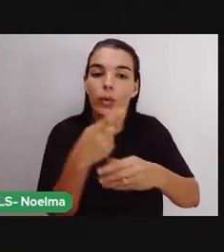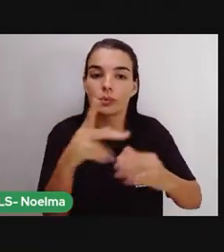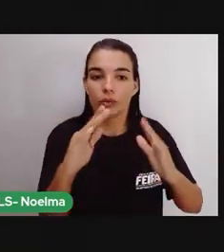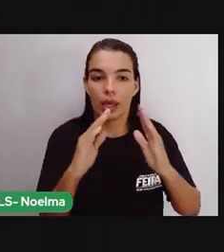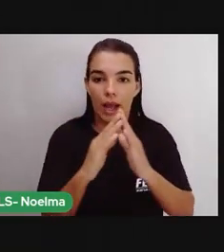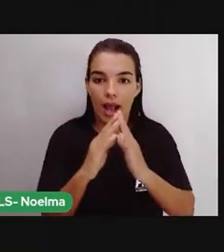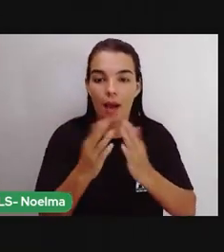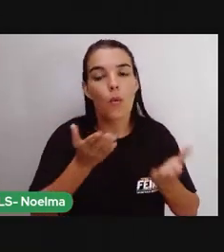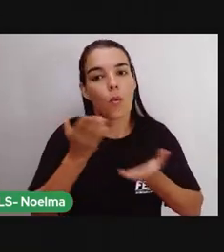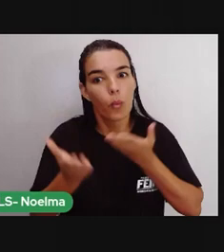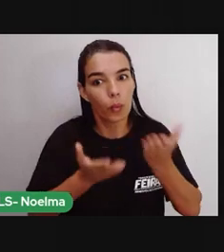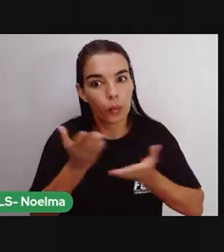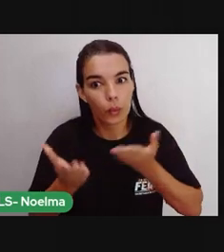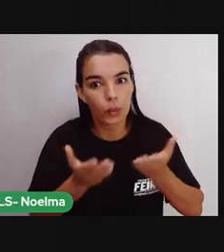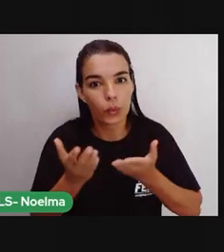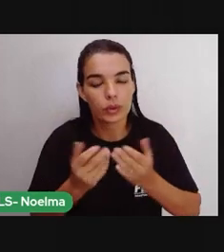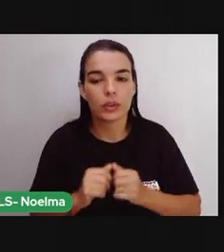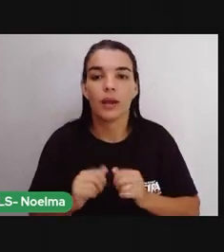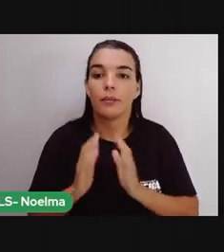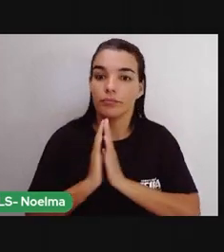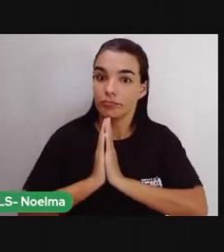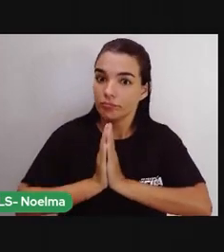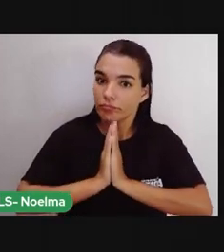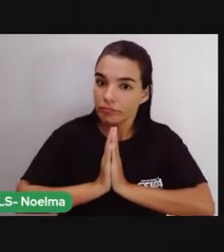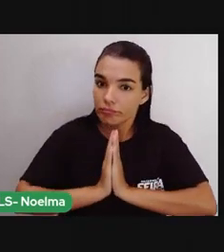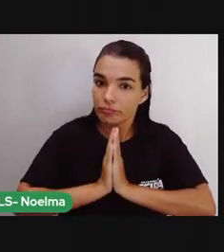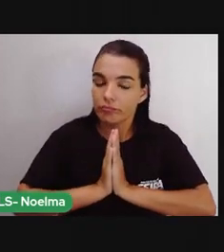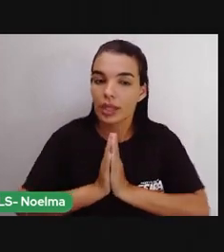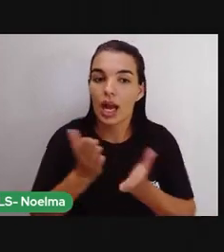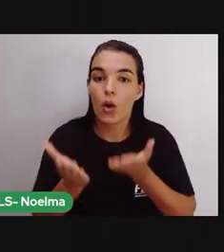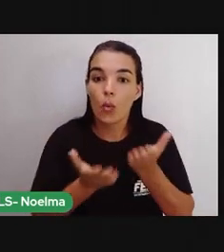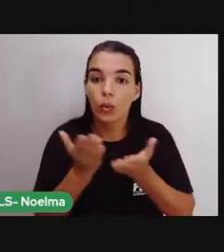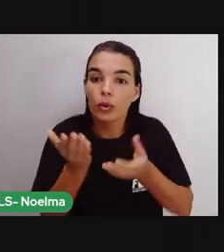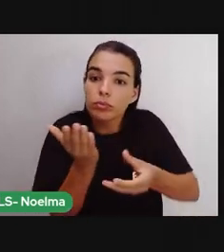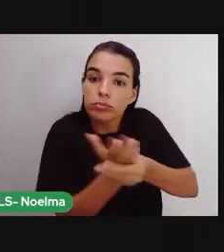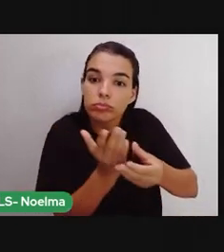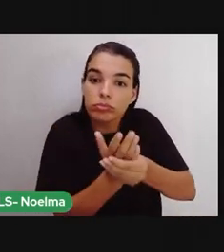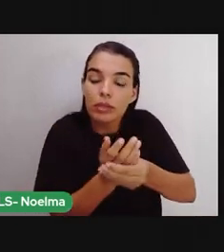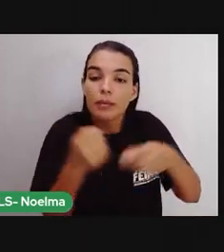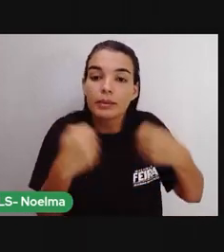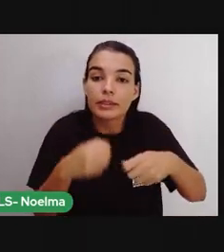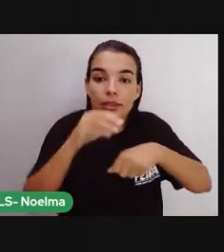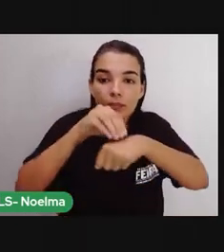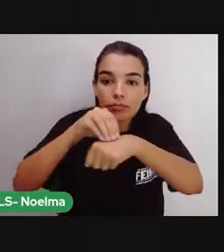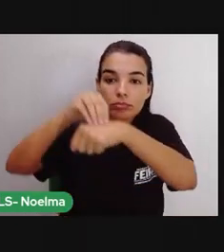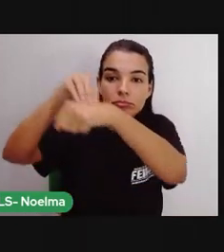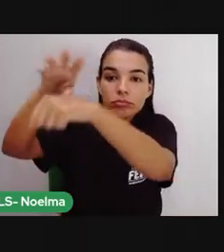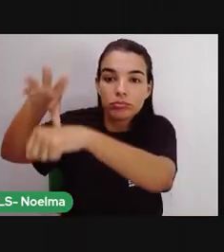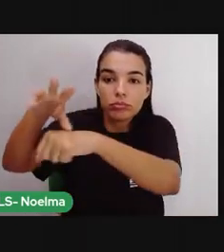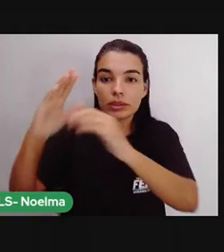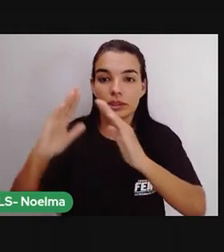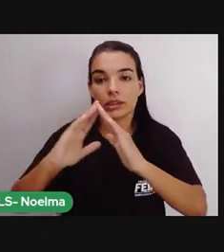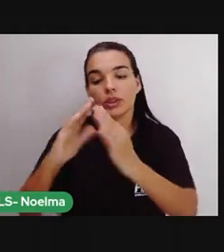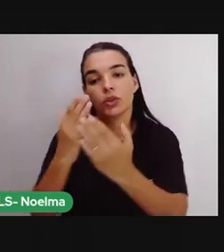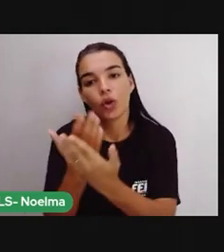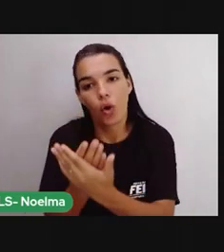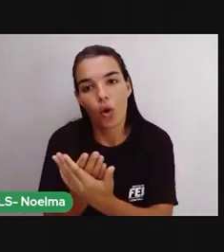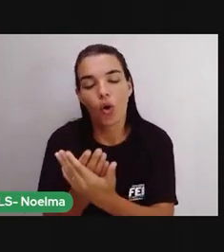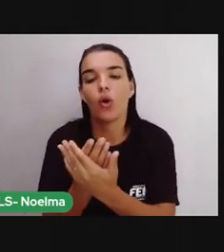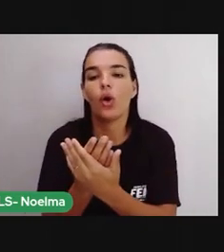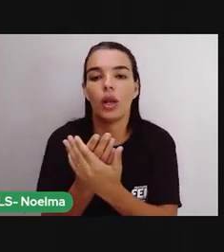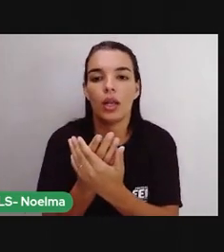Cuidem desse material. Gente, cuidem muito desse material. Eles devem ser devolvidos. Não demorem de entregar nas escolas.